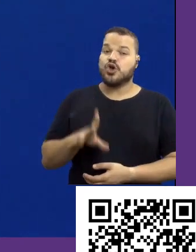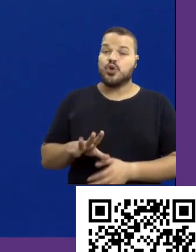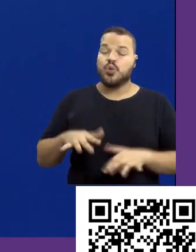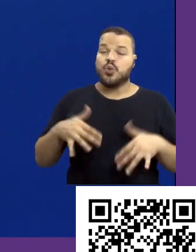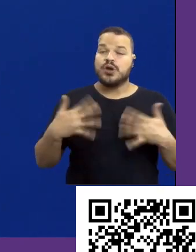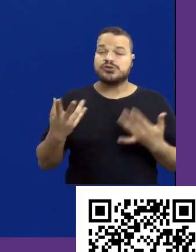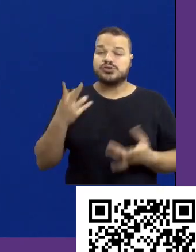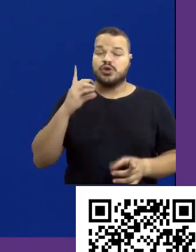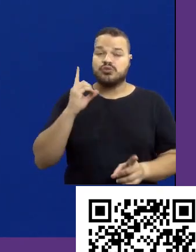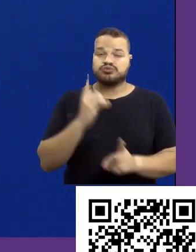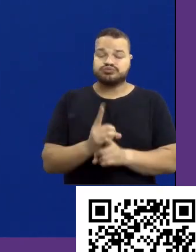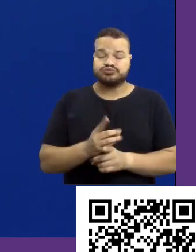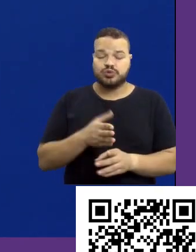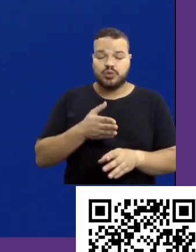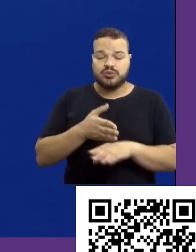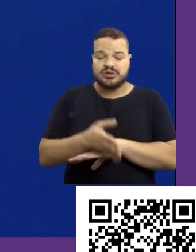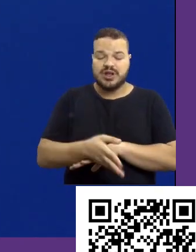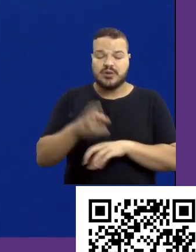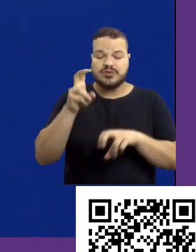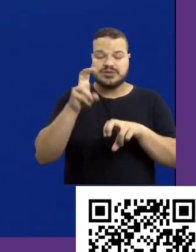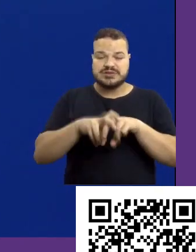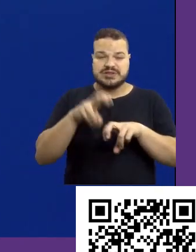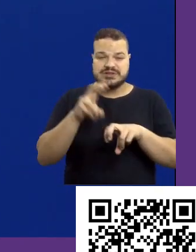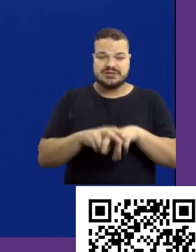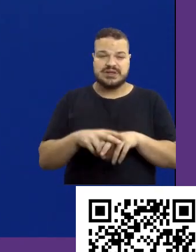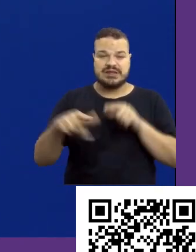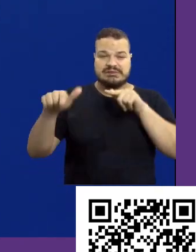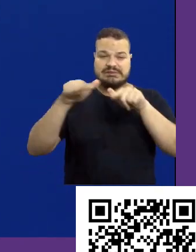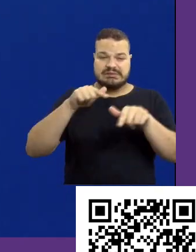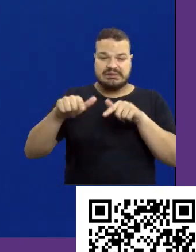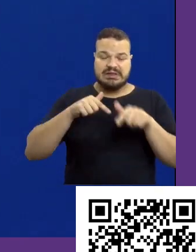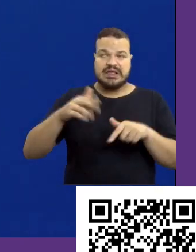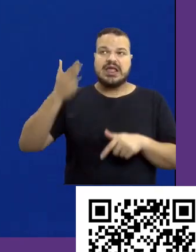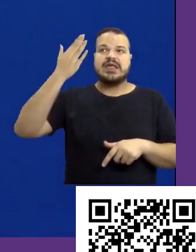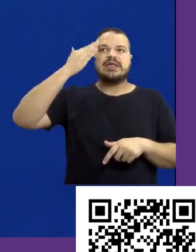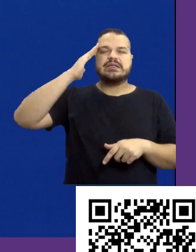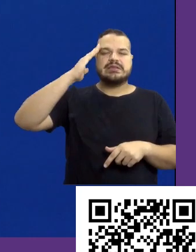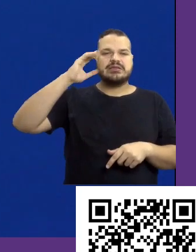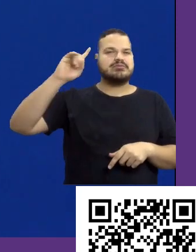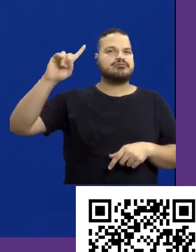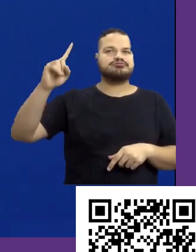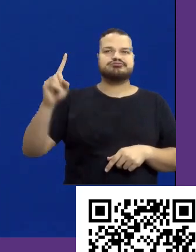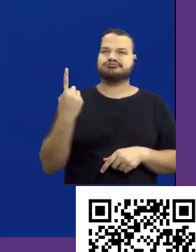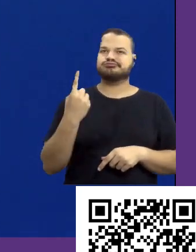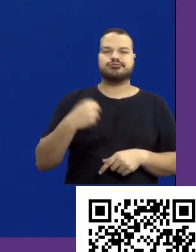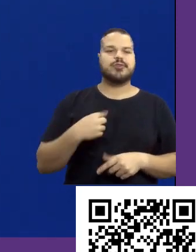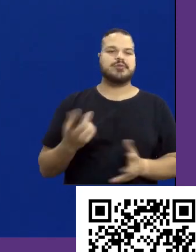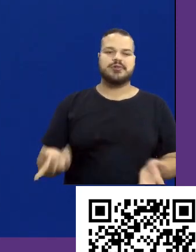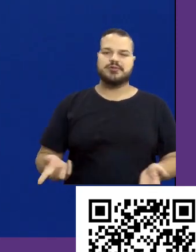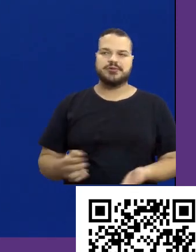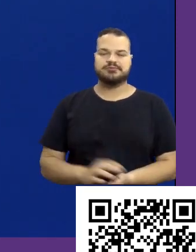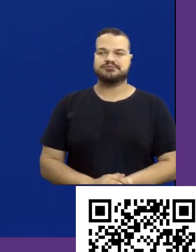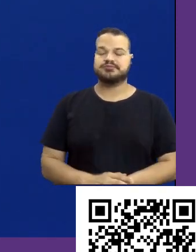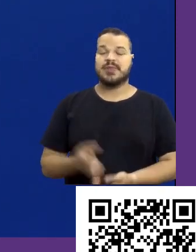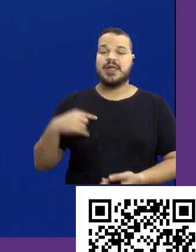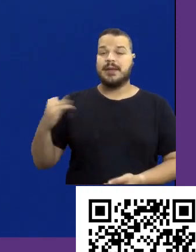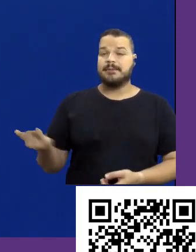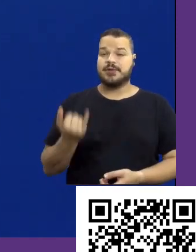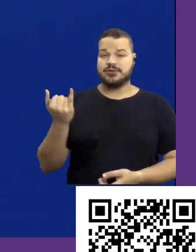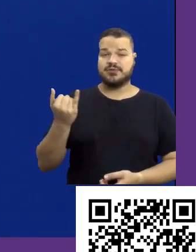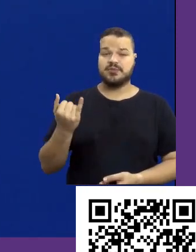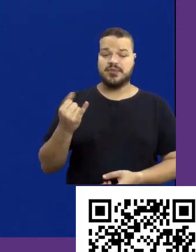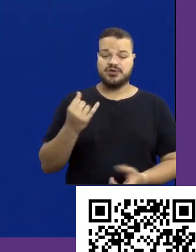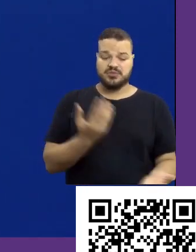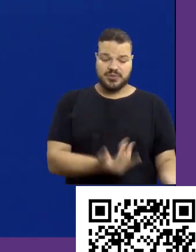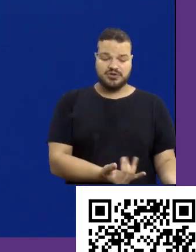fui lá, eu sentei e eu trabalhei lá de fato que eu entendi que aquilo não era para mim. Então, principalmente para jovens, os